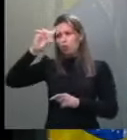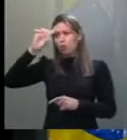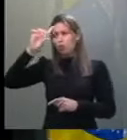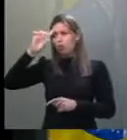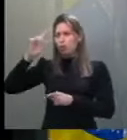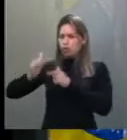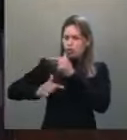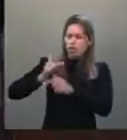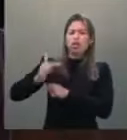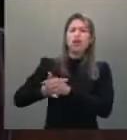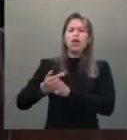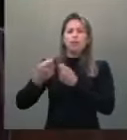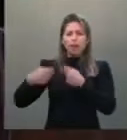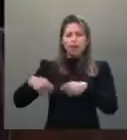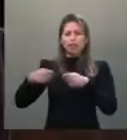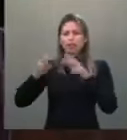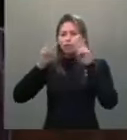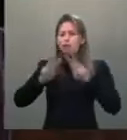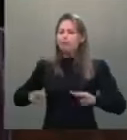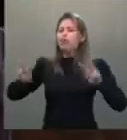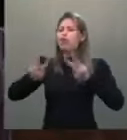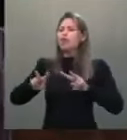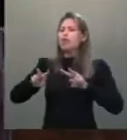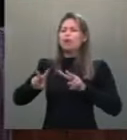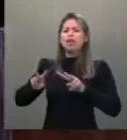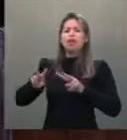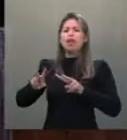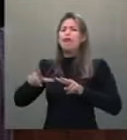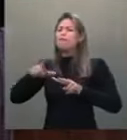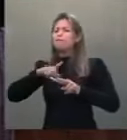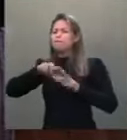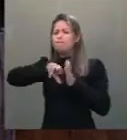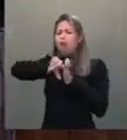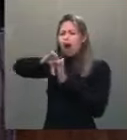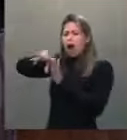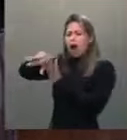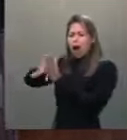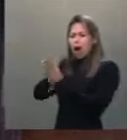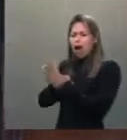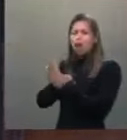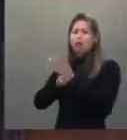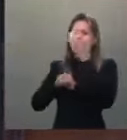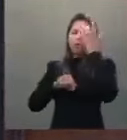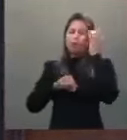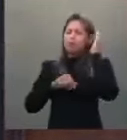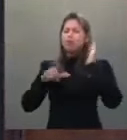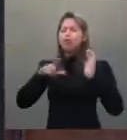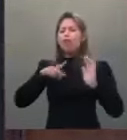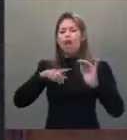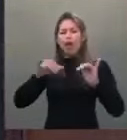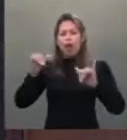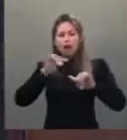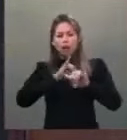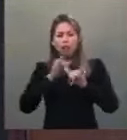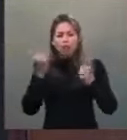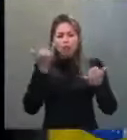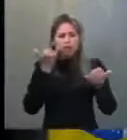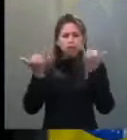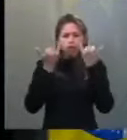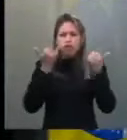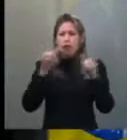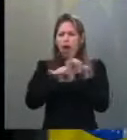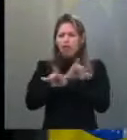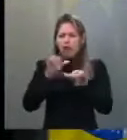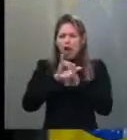nas esquinas de Rio Branco, de Cruzeiro do Sul, notícias que mais cedo ou